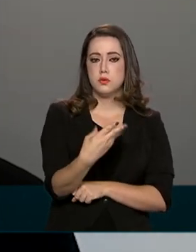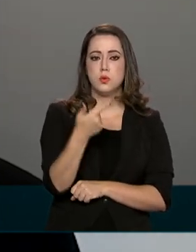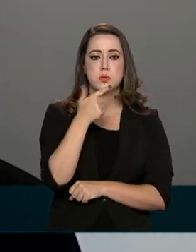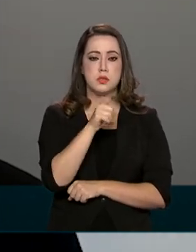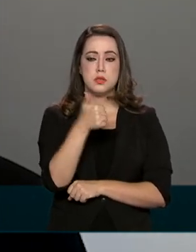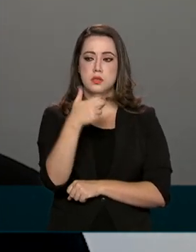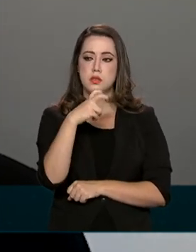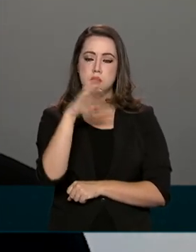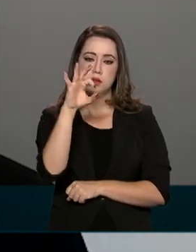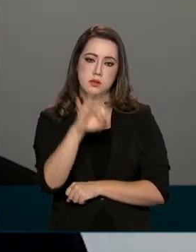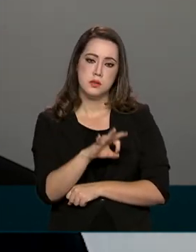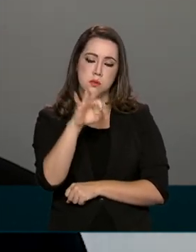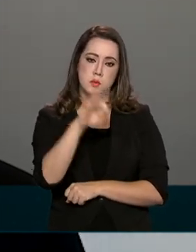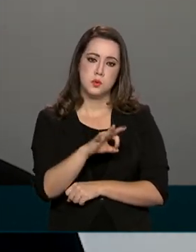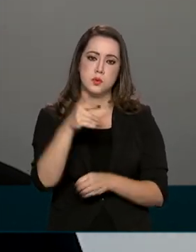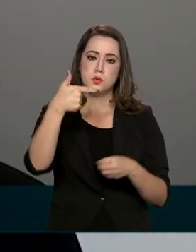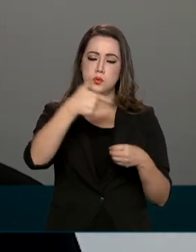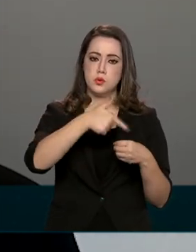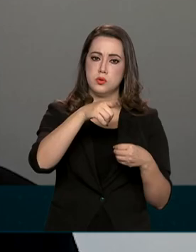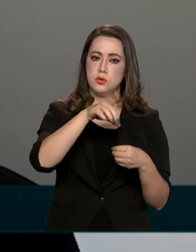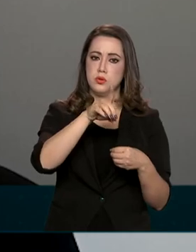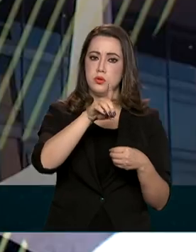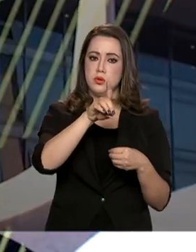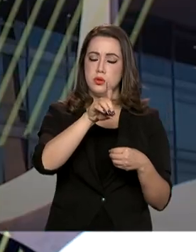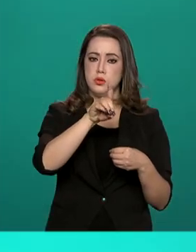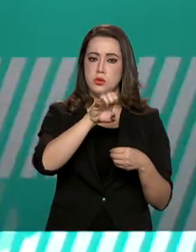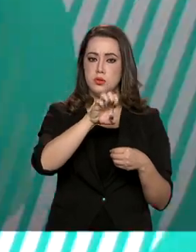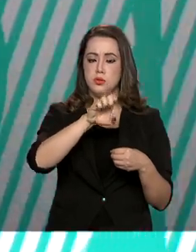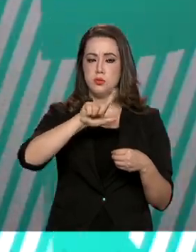de biodiesel no diesel fóssil nacional.